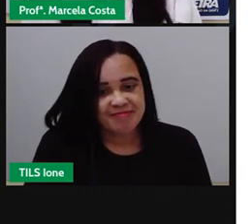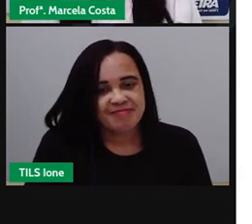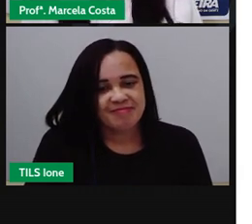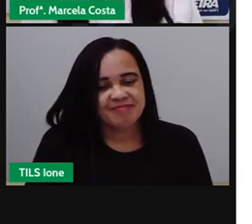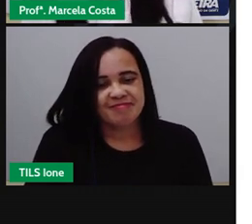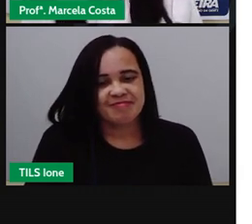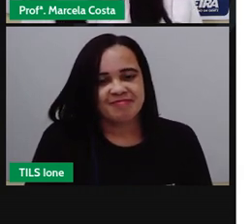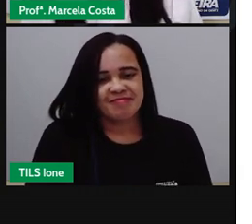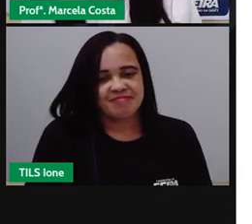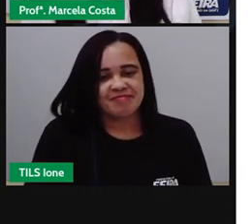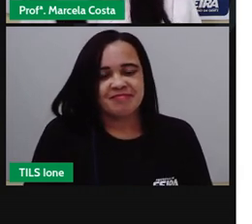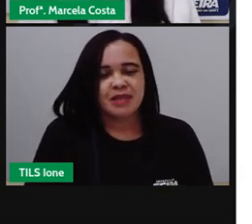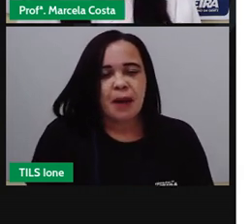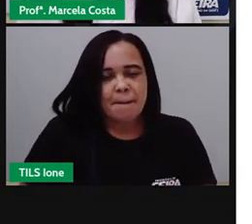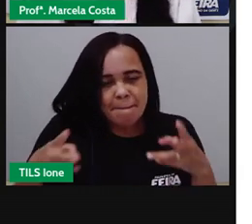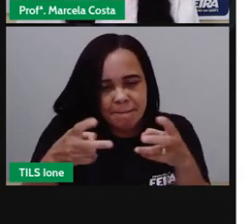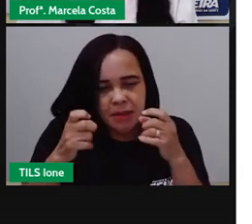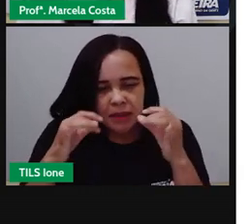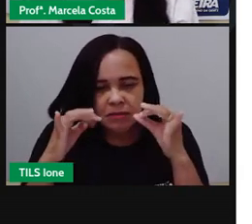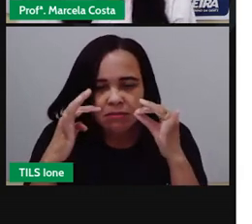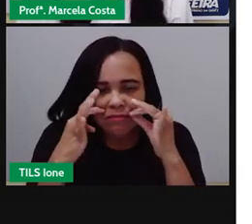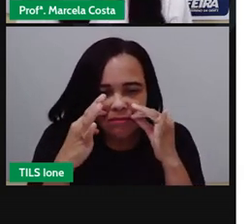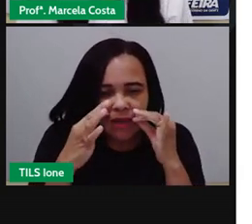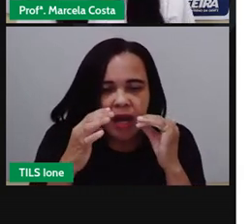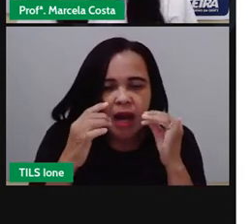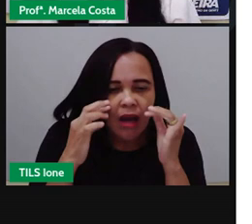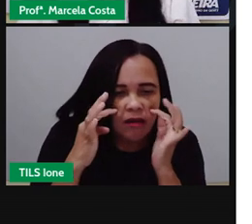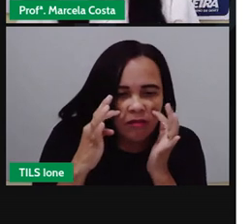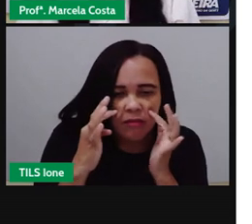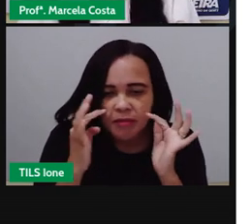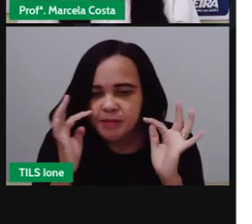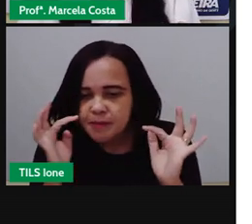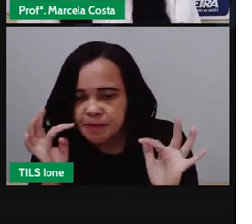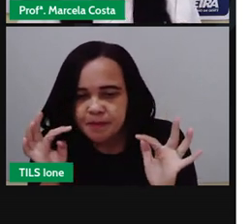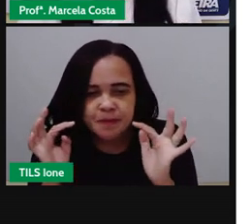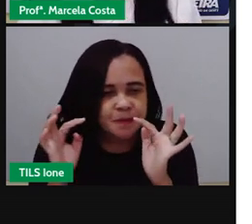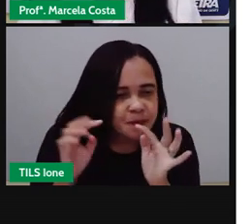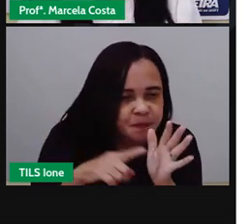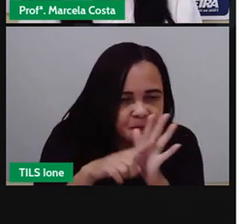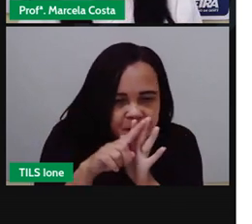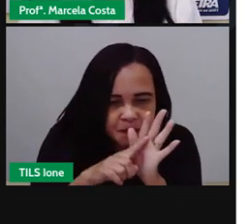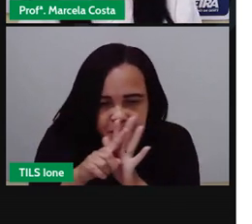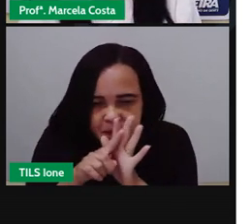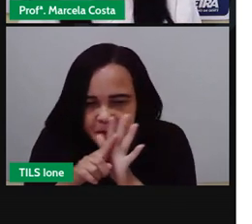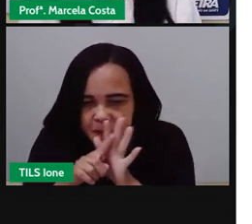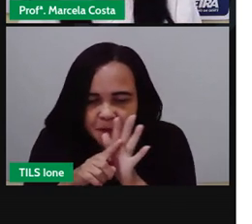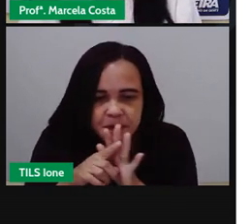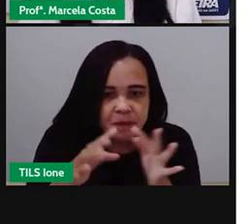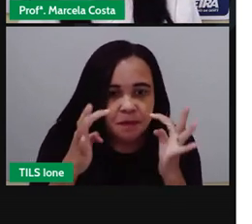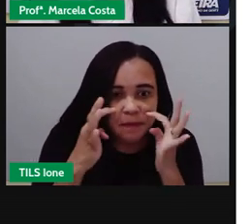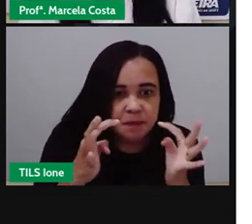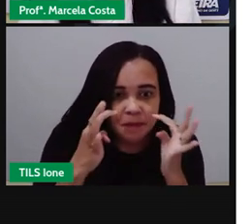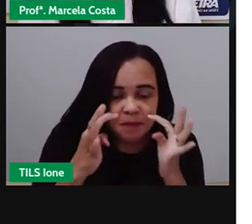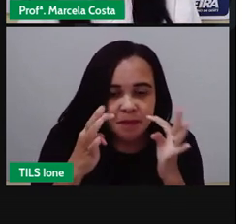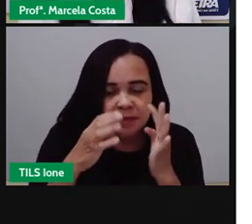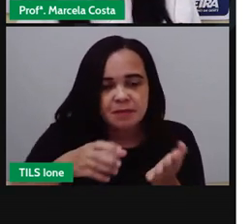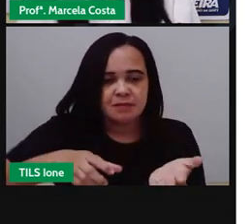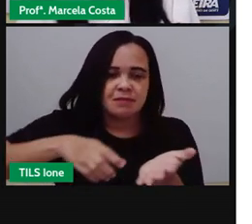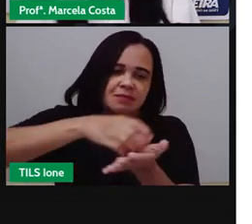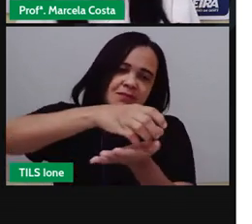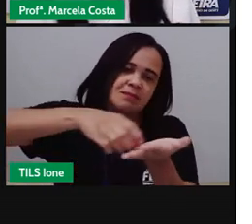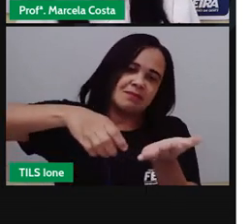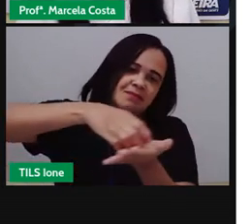você percebe também pelo tamanho da barra que o brinquedo menos votado foi o carro